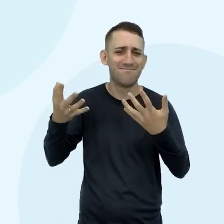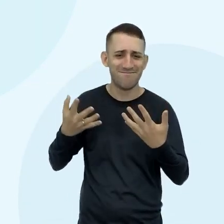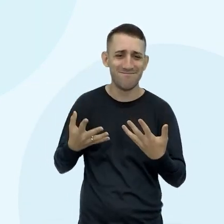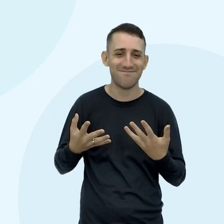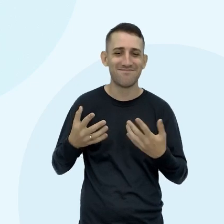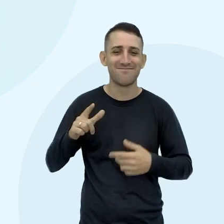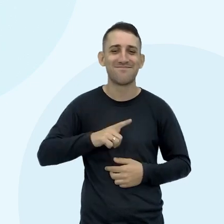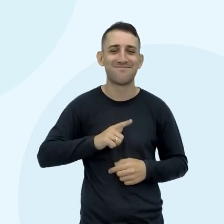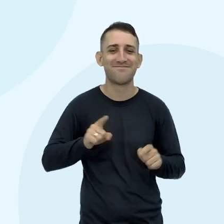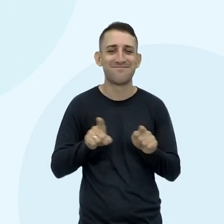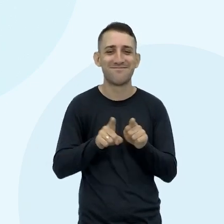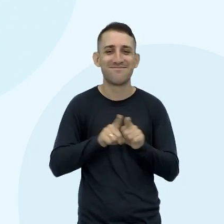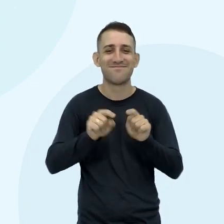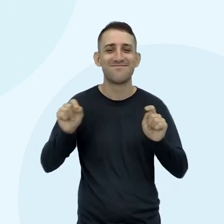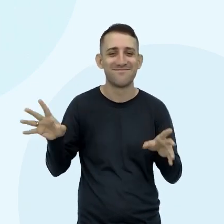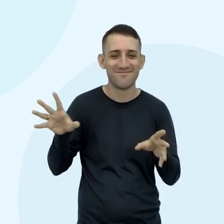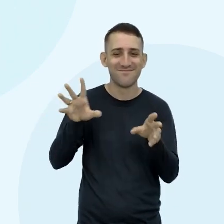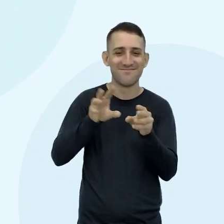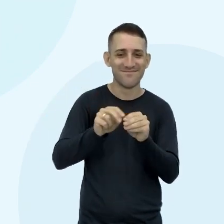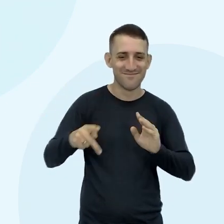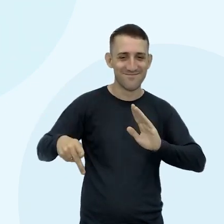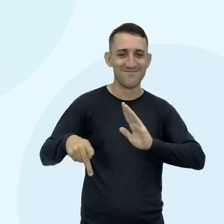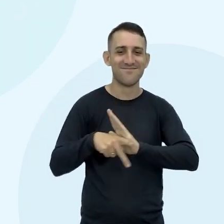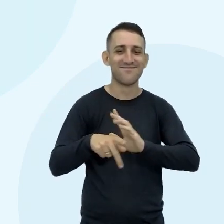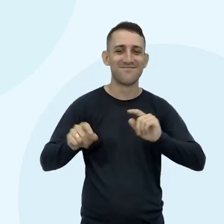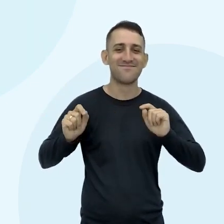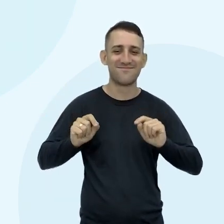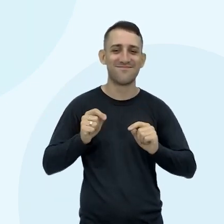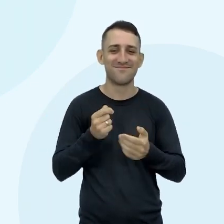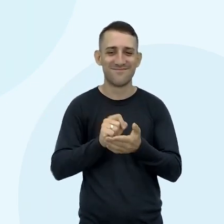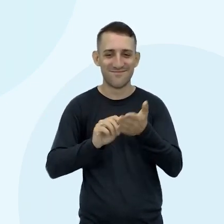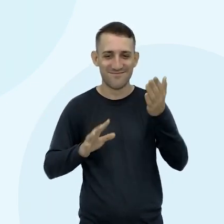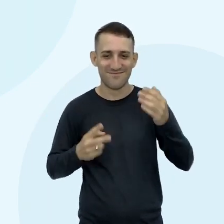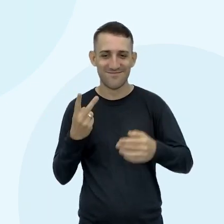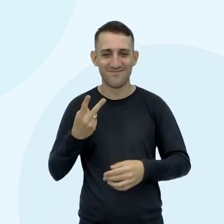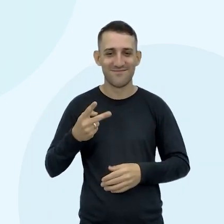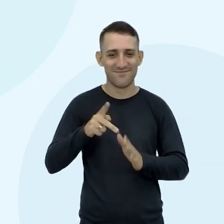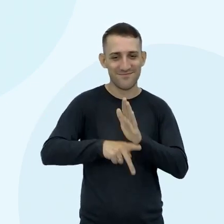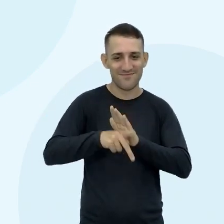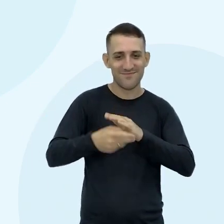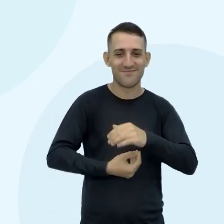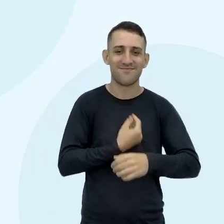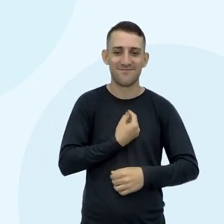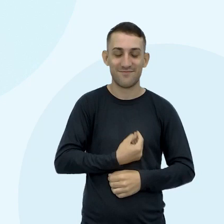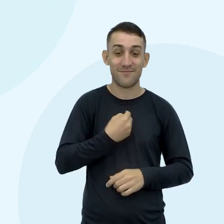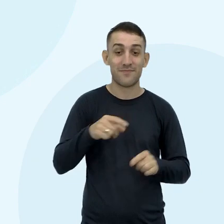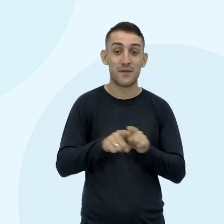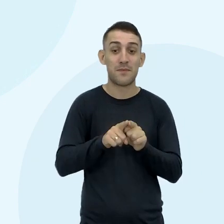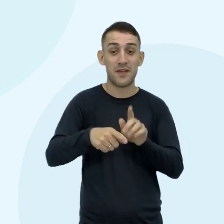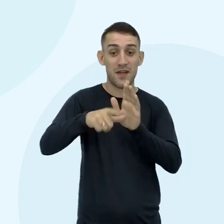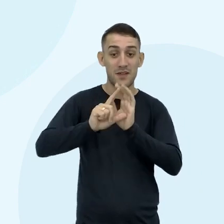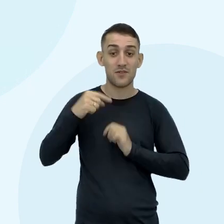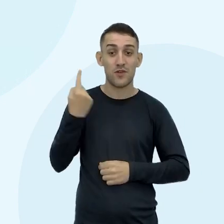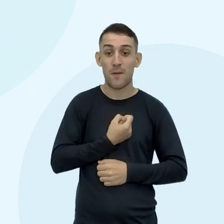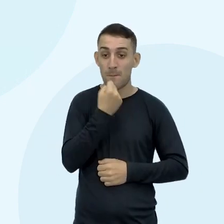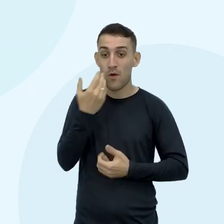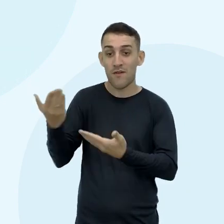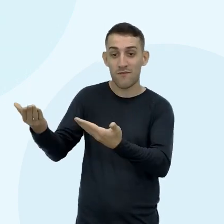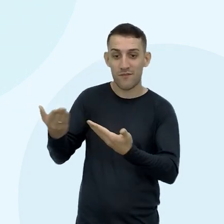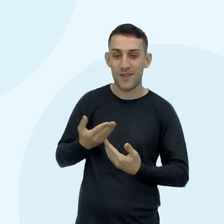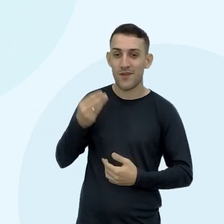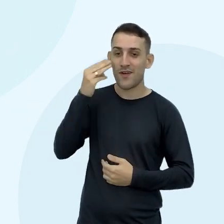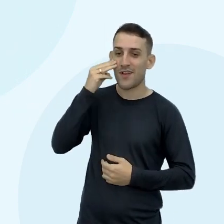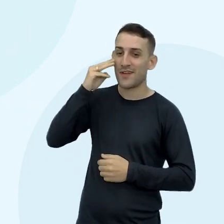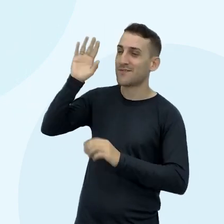Tá aí pra vocês aí, ó Sistematização da unidade 2, curricular Projeto Vida ao Extremo E antes eu vou dar boas-vidas aqui pro nosso